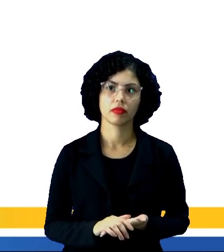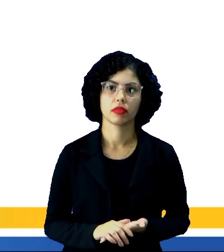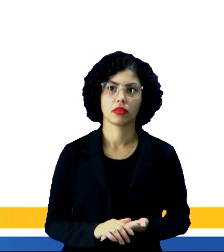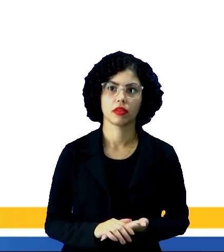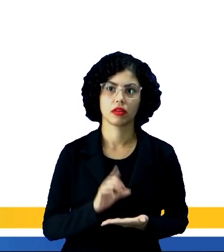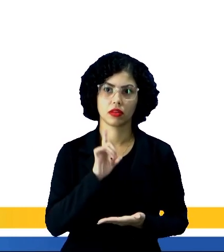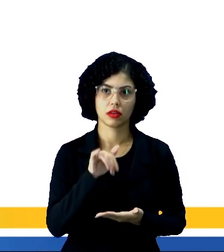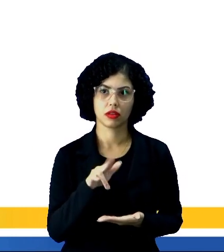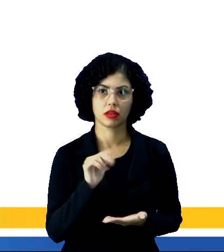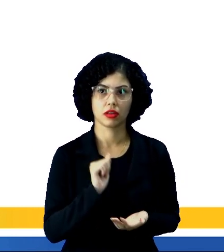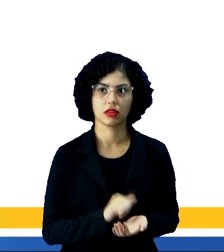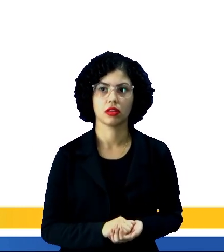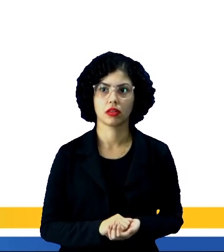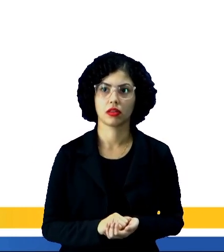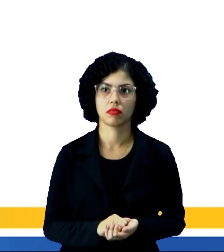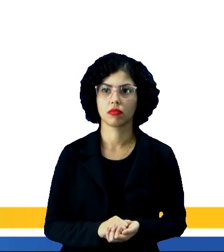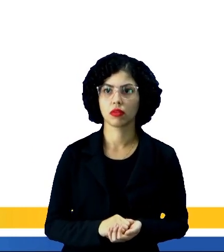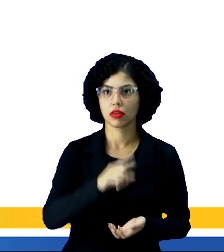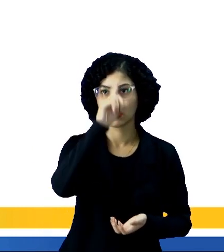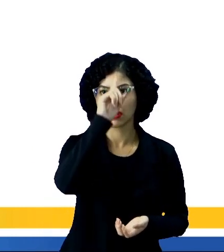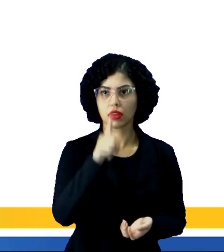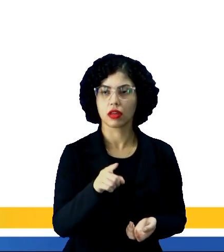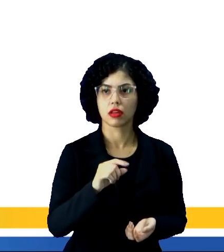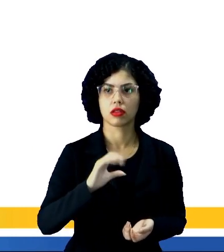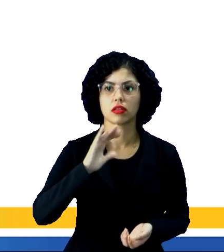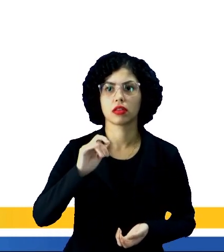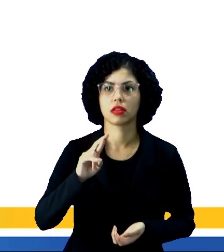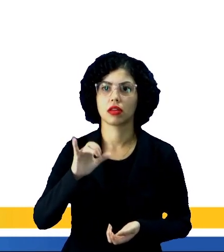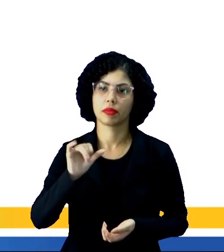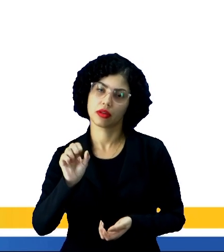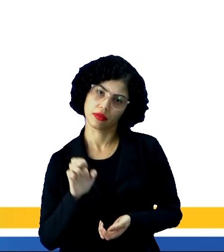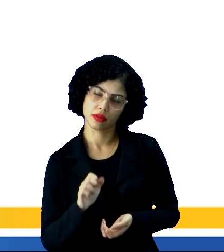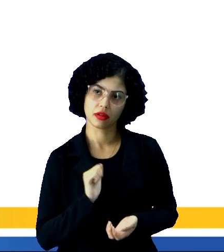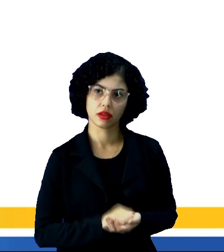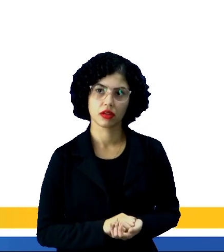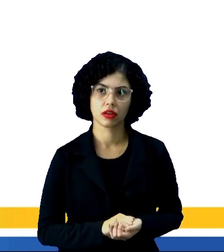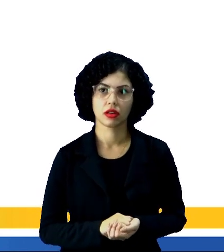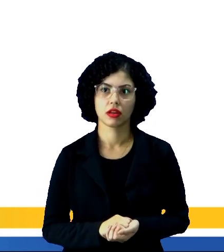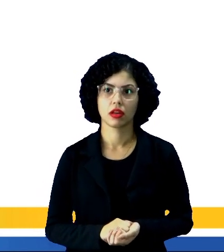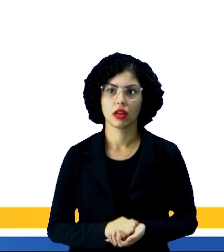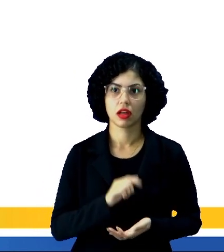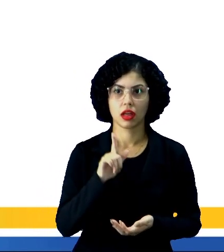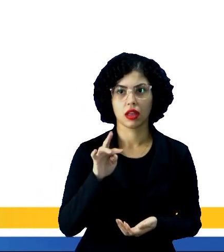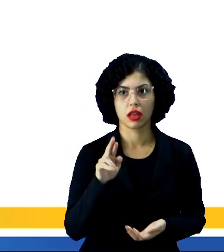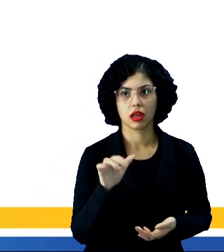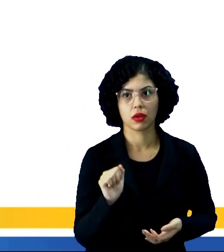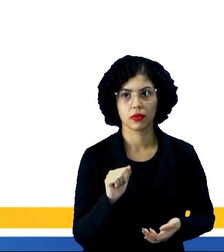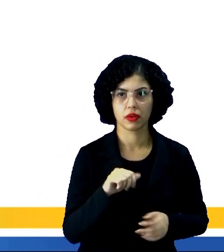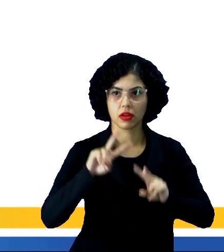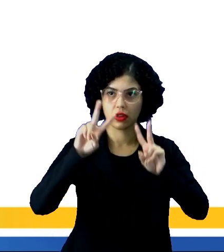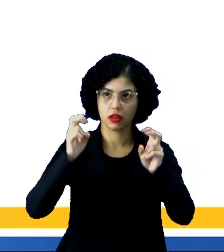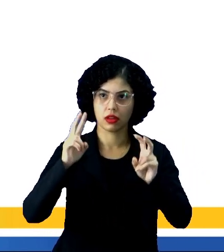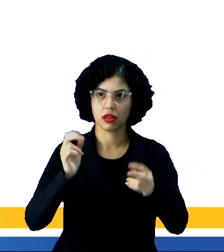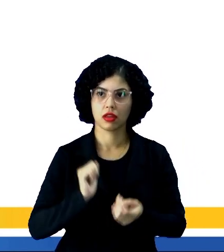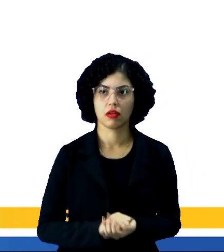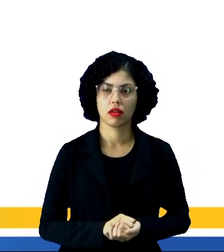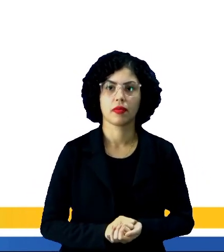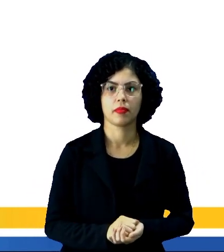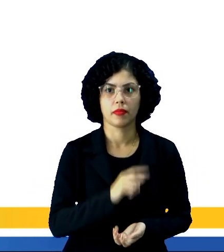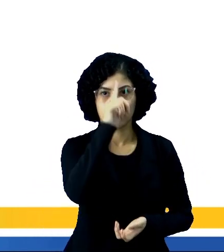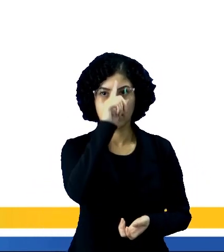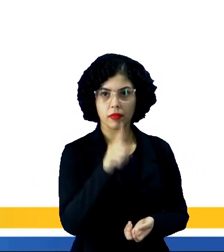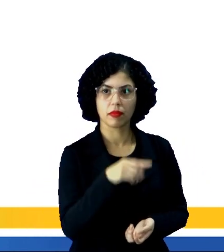Daniel Alves será capitão contra Camarões. O lateral-direito Daniel Alves será